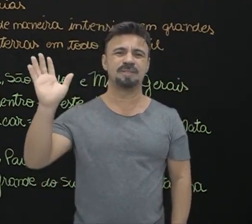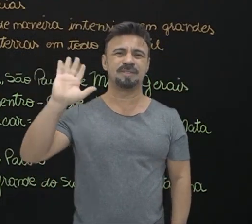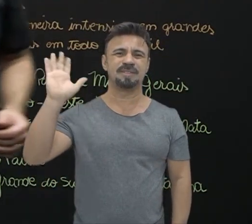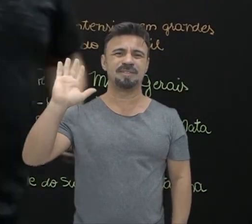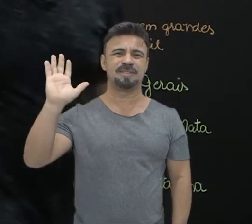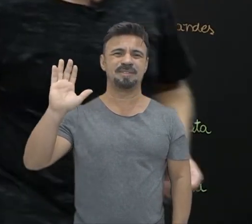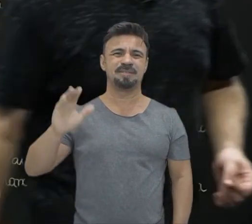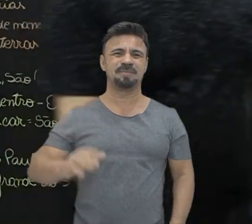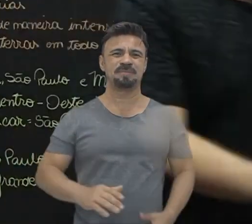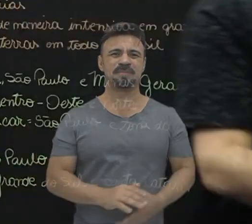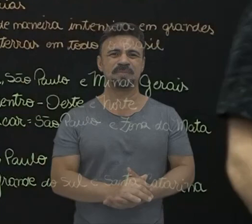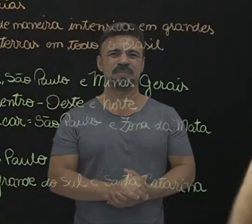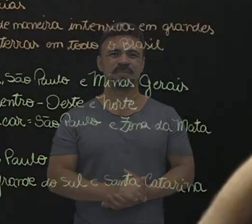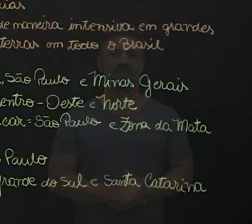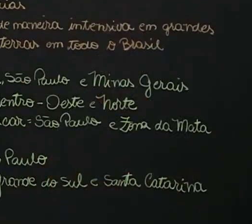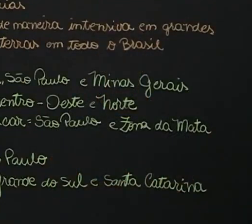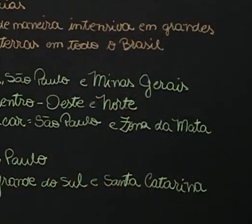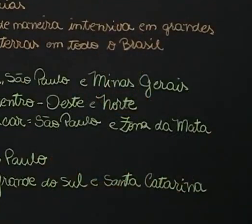tchau!